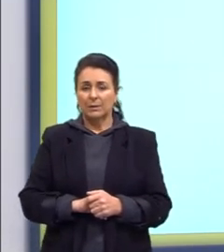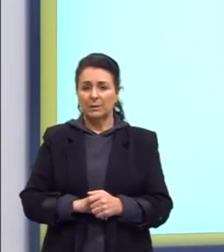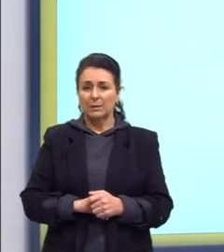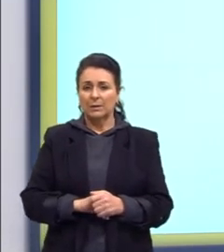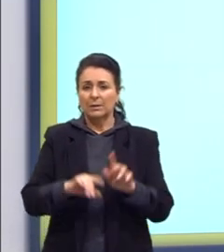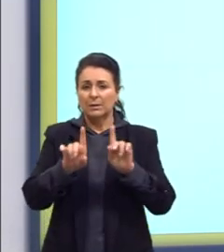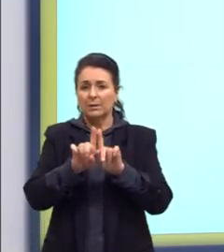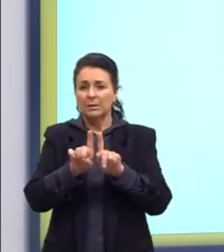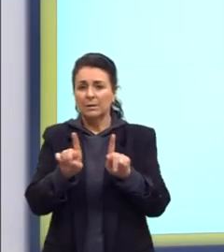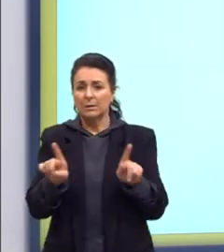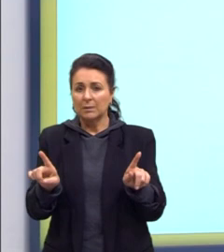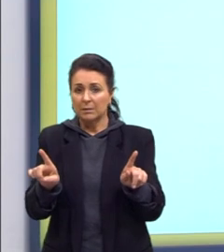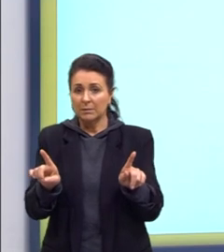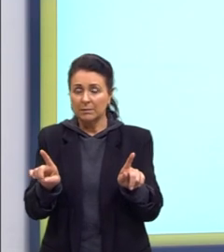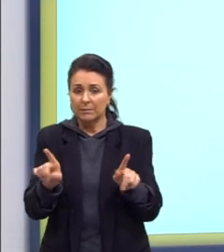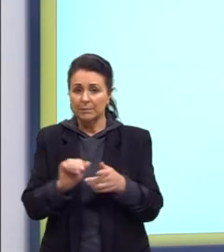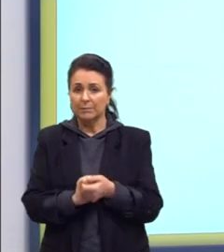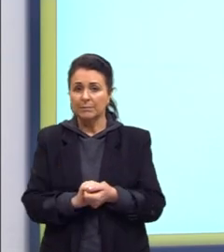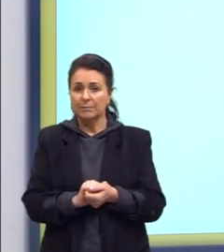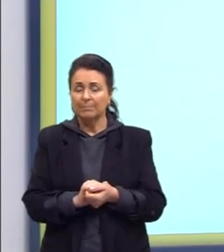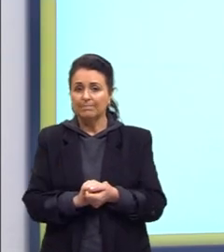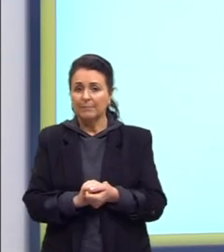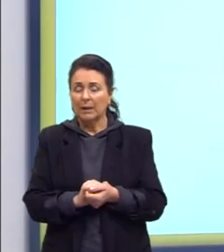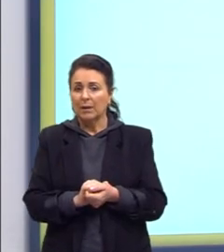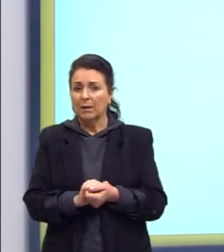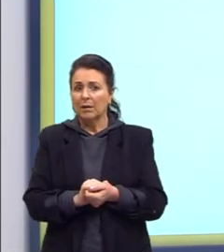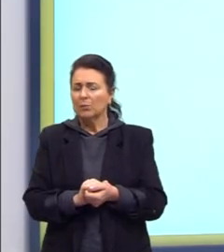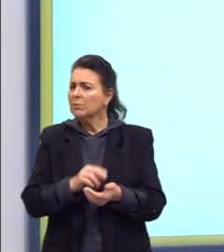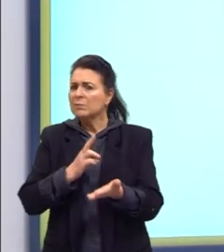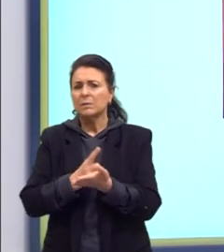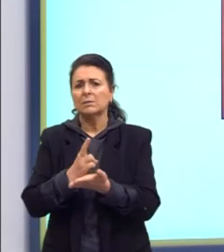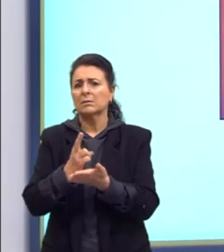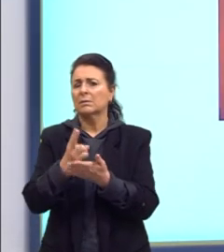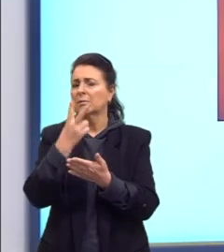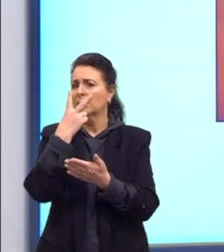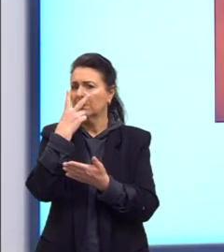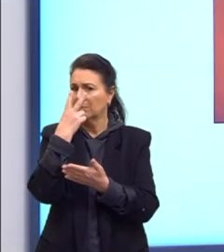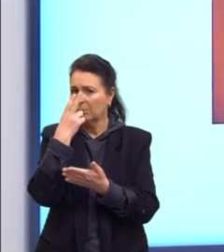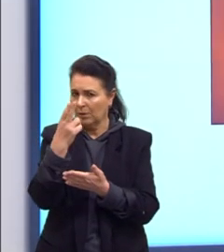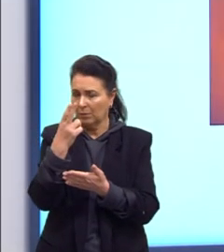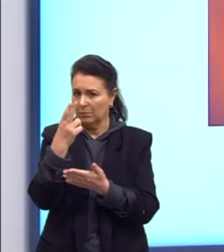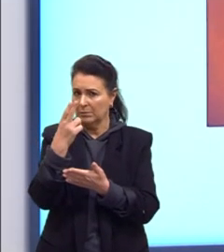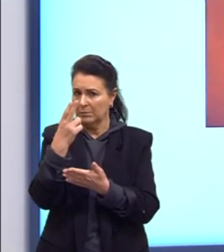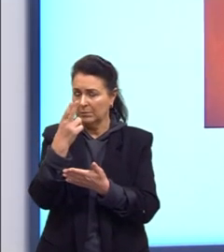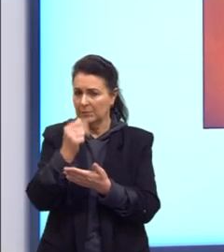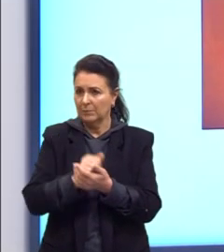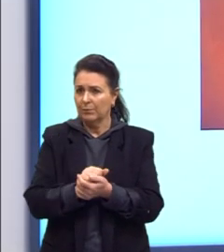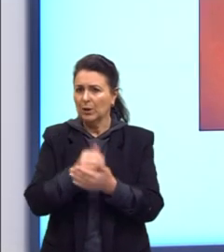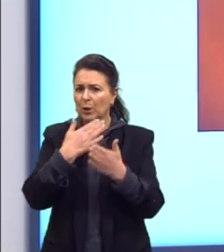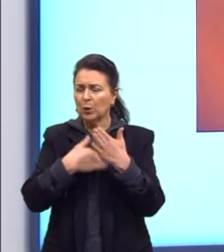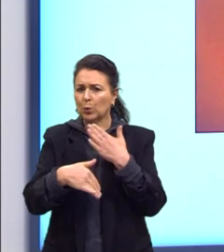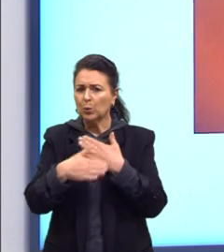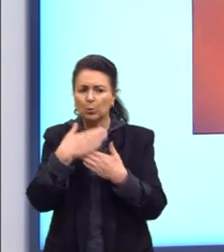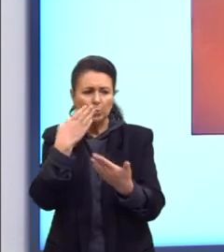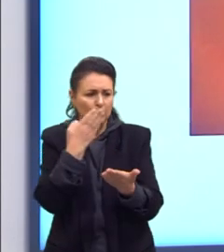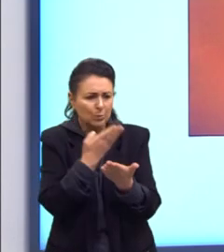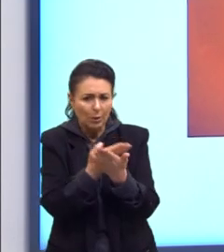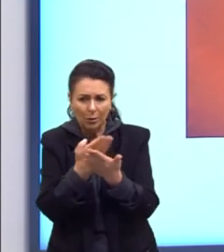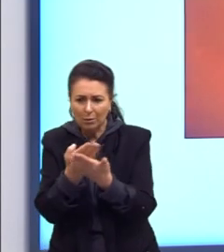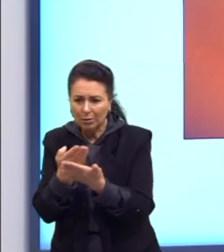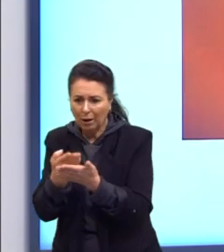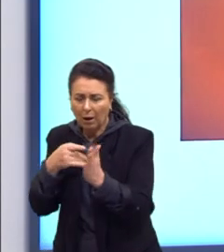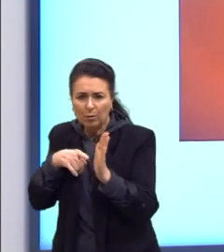Mas, né, não foi sempre assim, tudo bonitinho lá, tudo estudado,